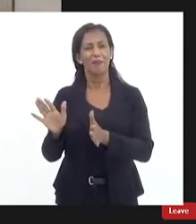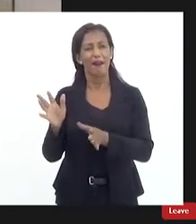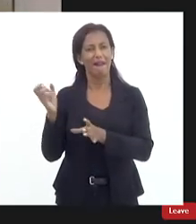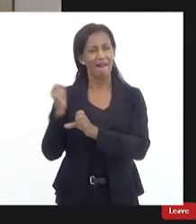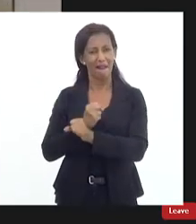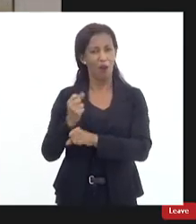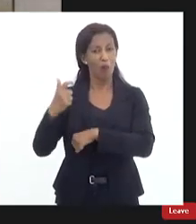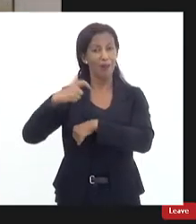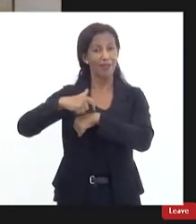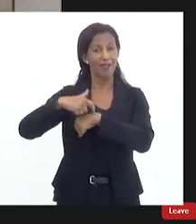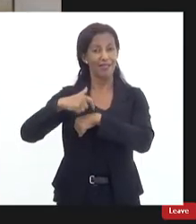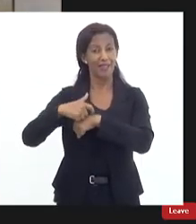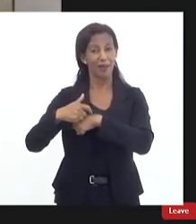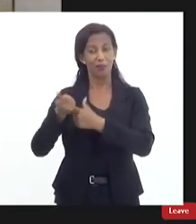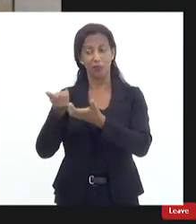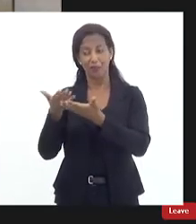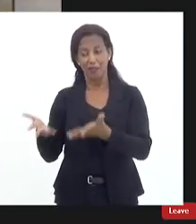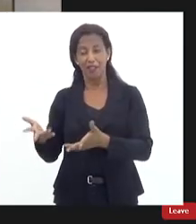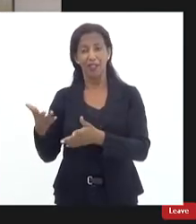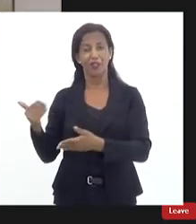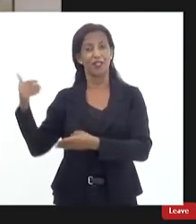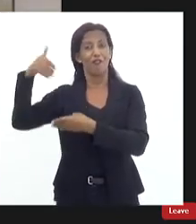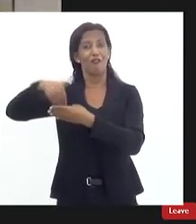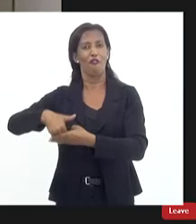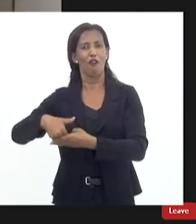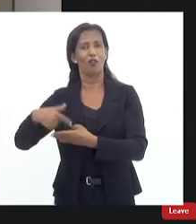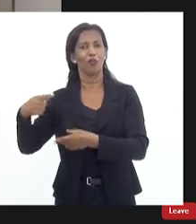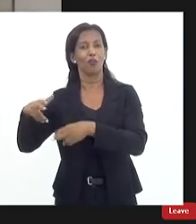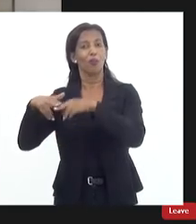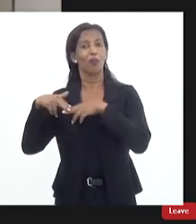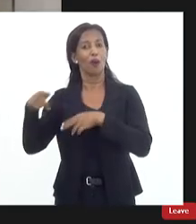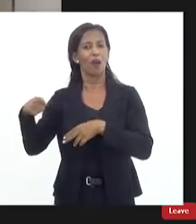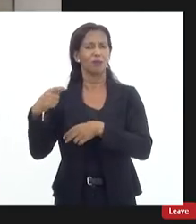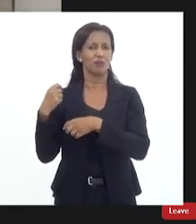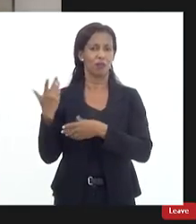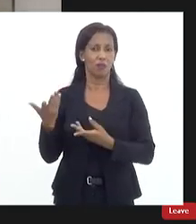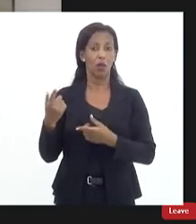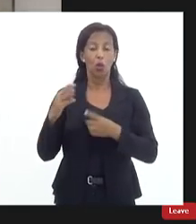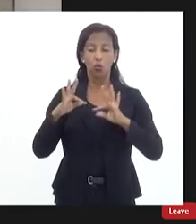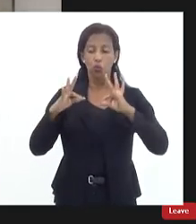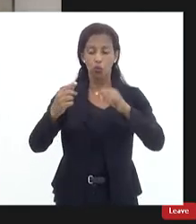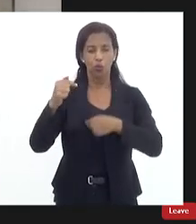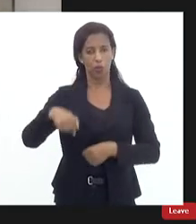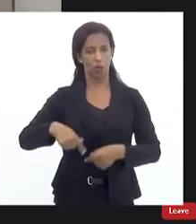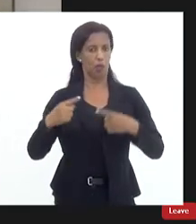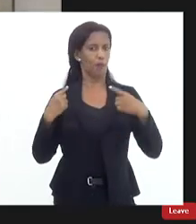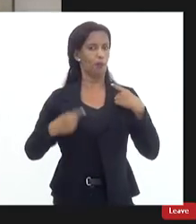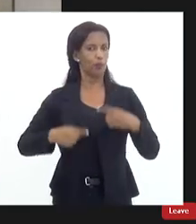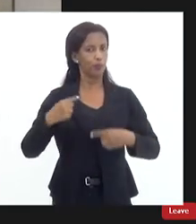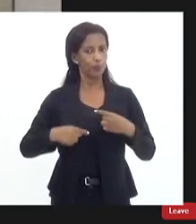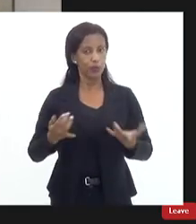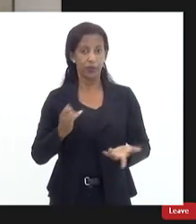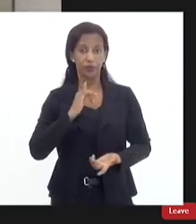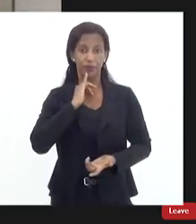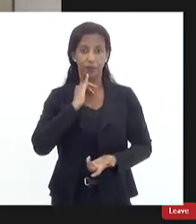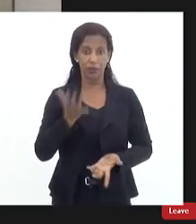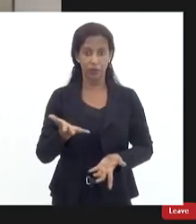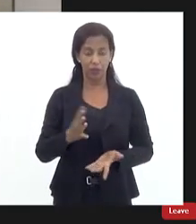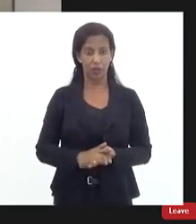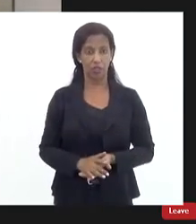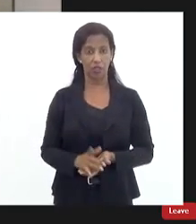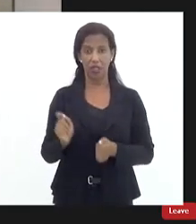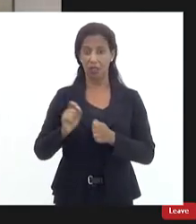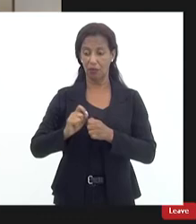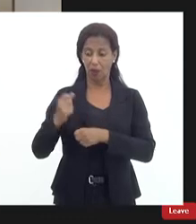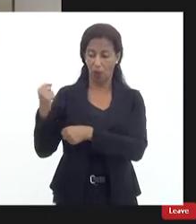normalmente a tempo de você inaugurar e ganhar voto por causa daquela obra porque tudo aqui se faz por política infelizmente e aí você não quebra a rua não